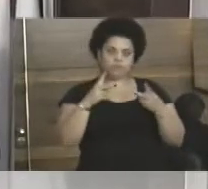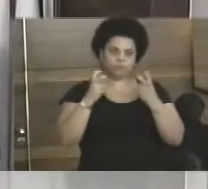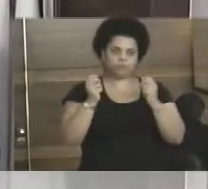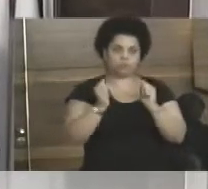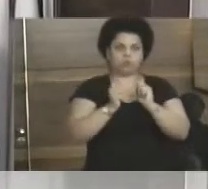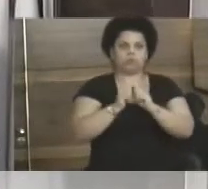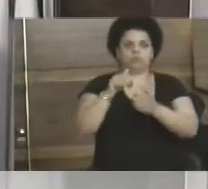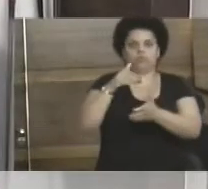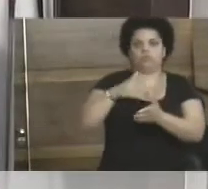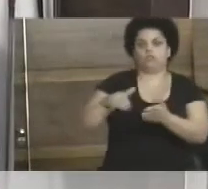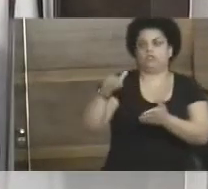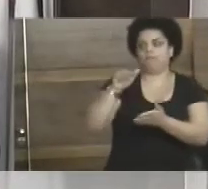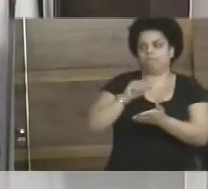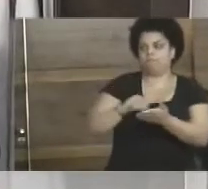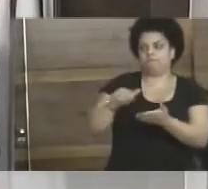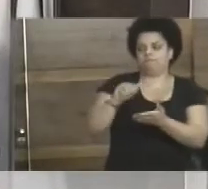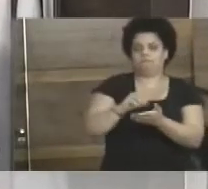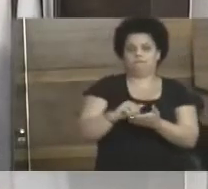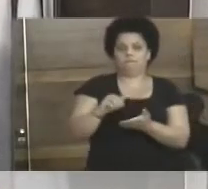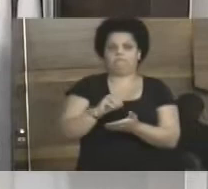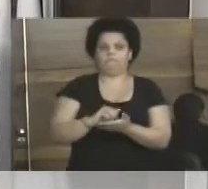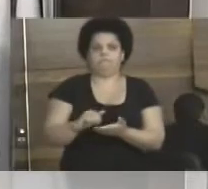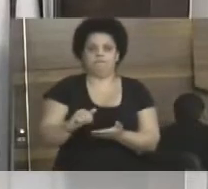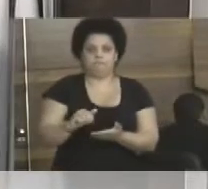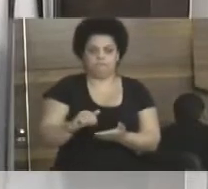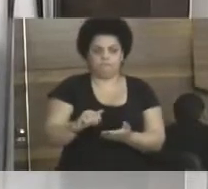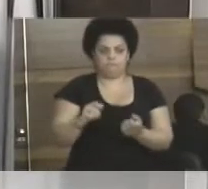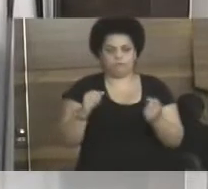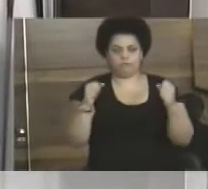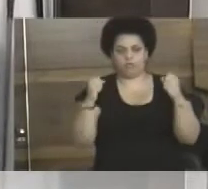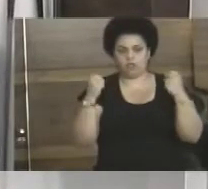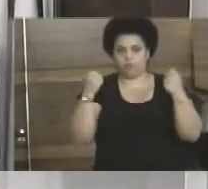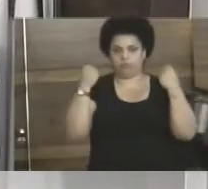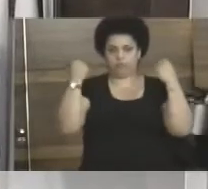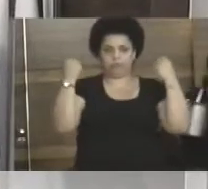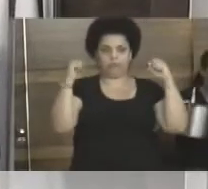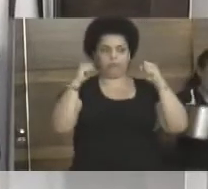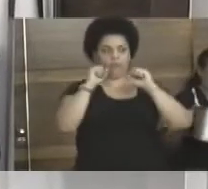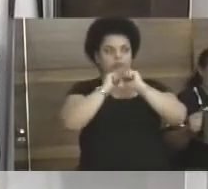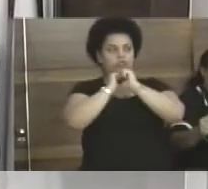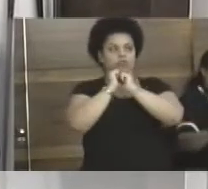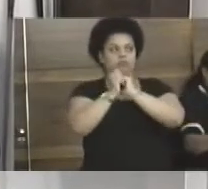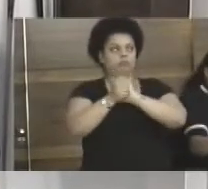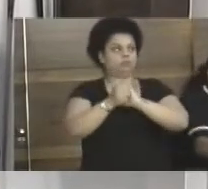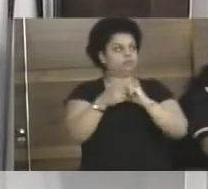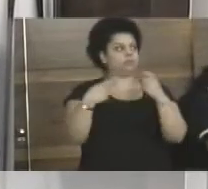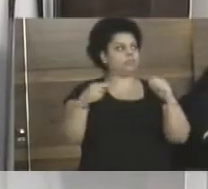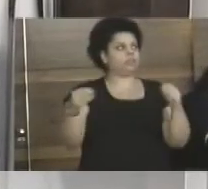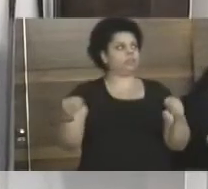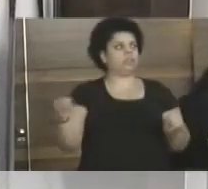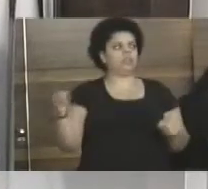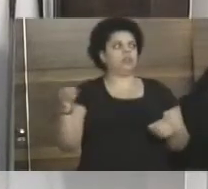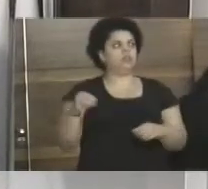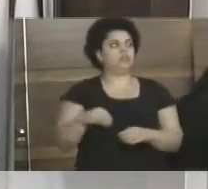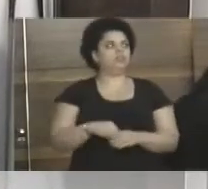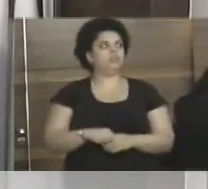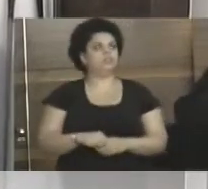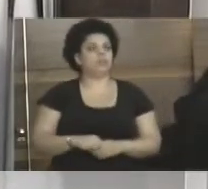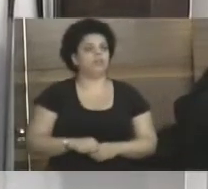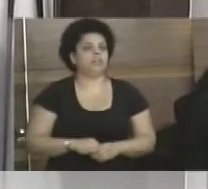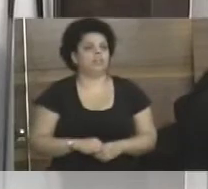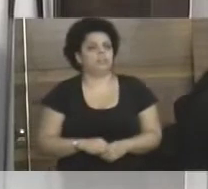Secretaria Executiva de Esporte e Lazer pela implantação de um polo esportivo de